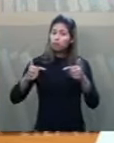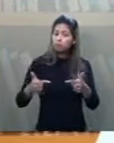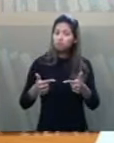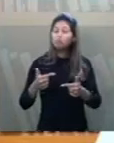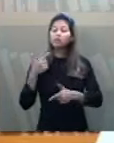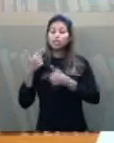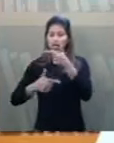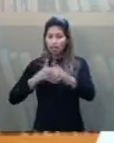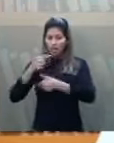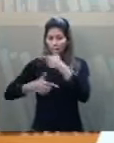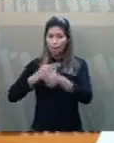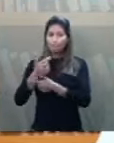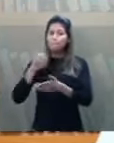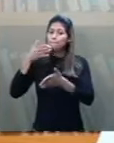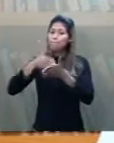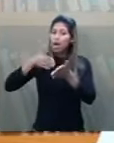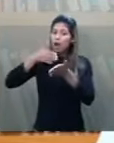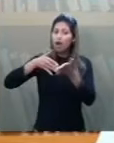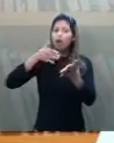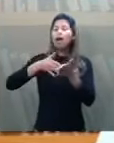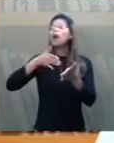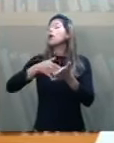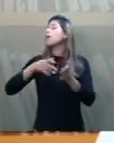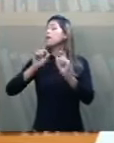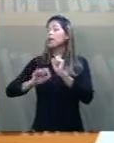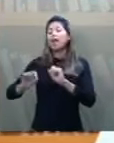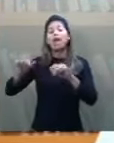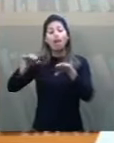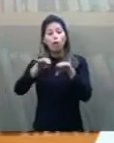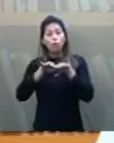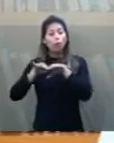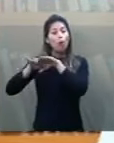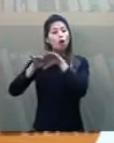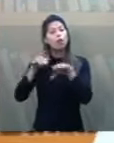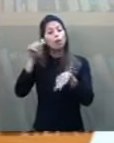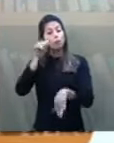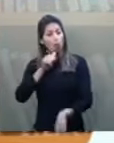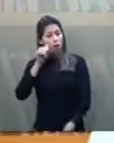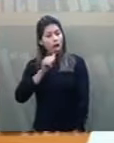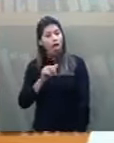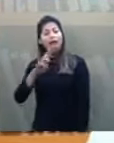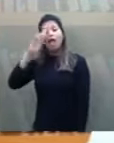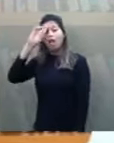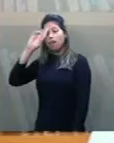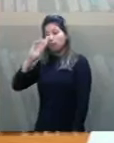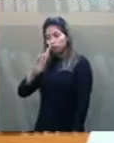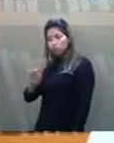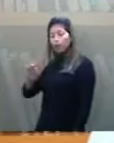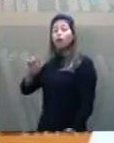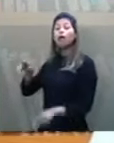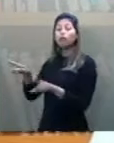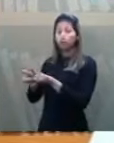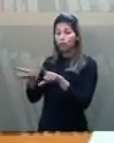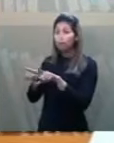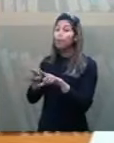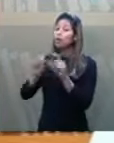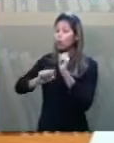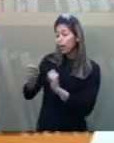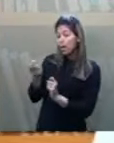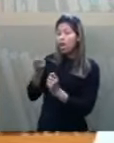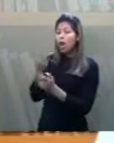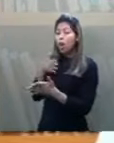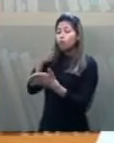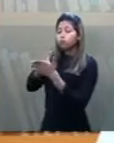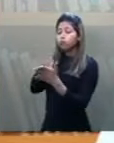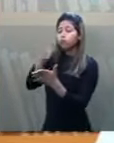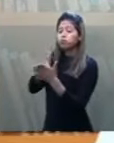defesa das causas das mulheres, por igualdade, por respeito, combatendo a discriminação e os preconceitos.